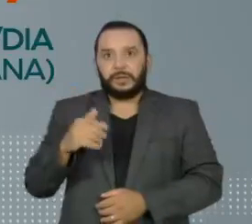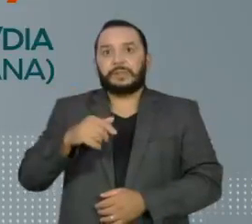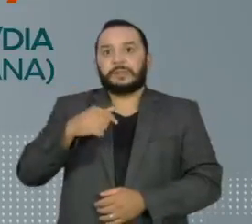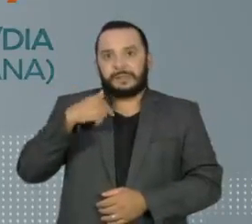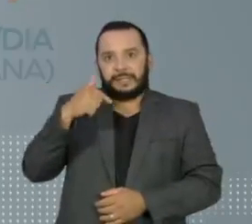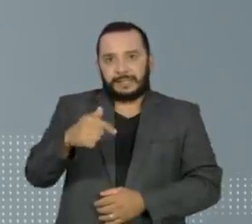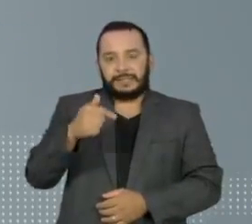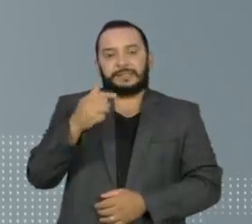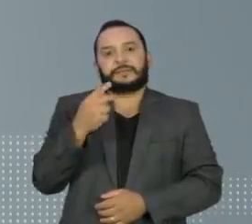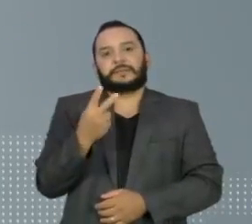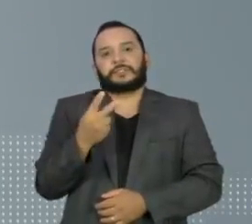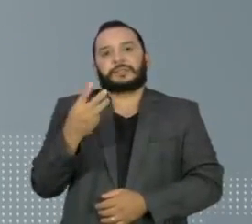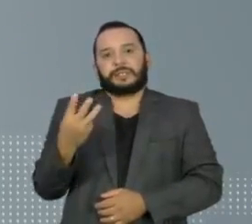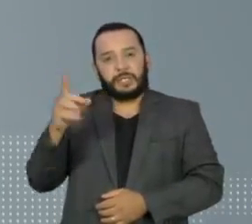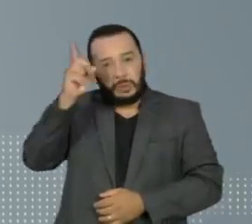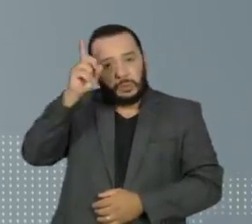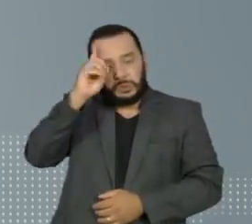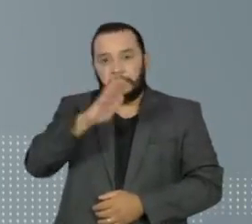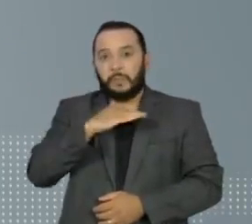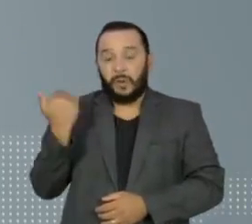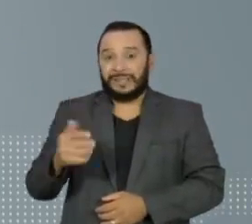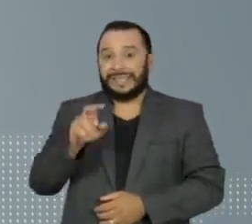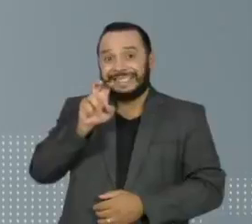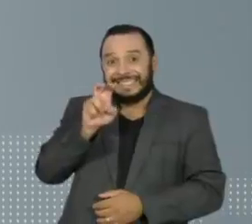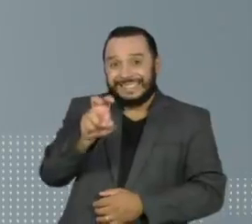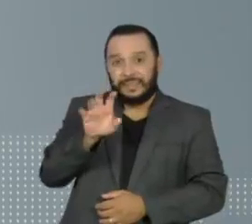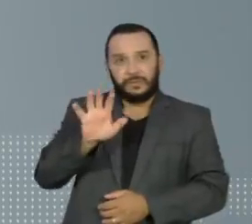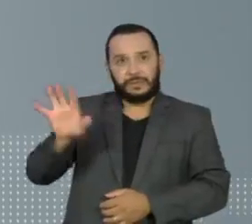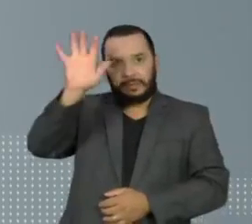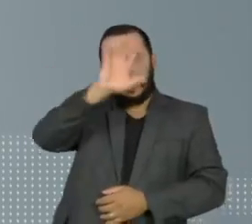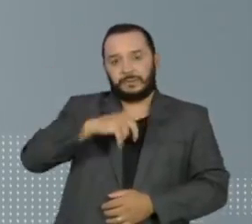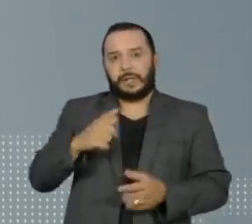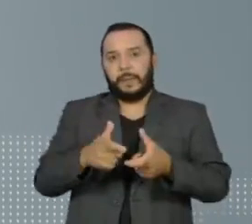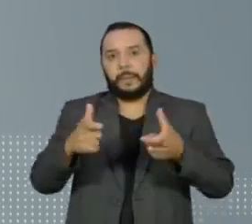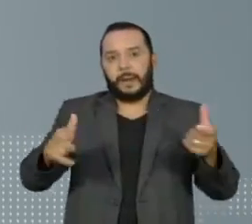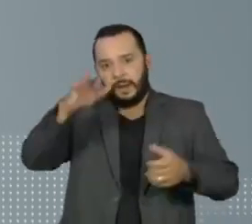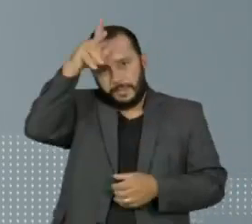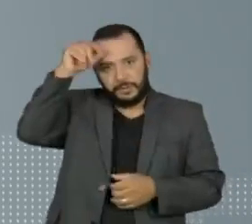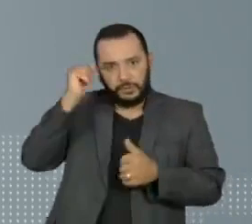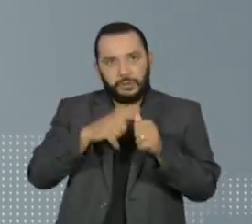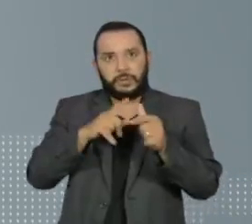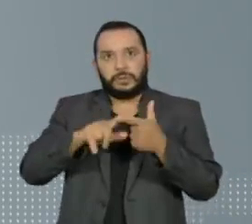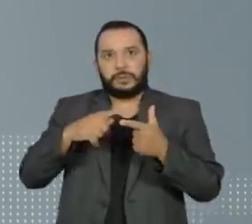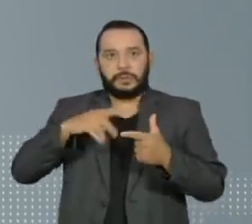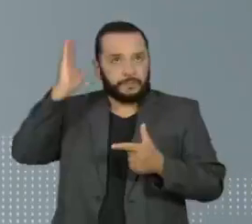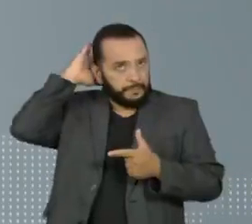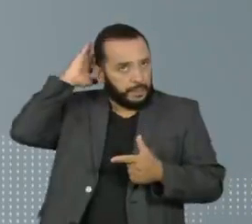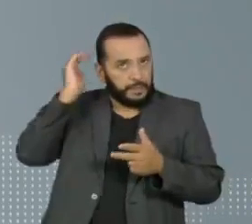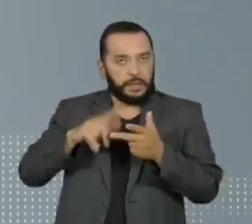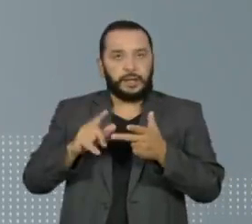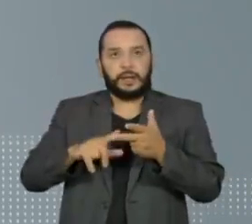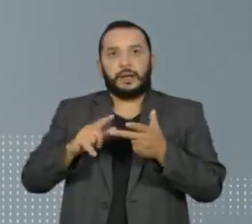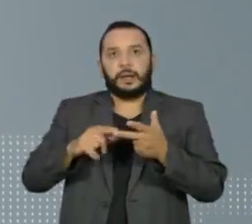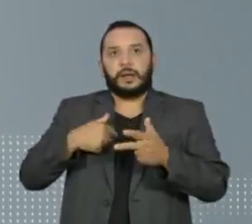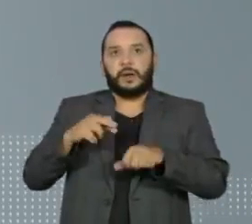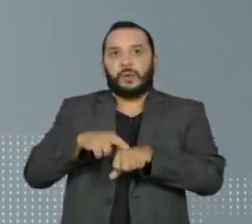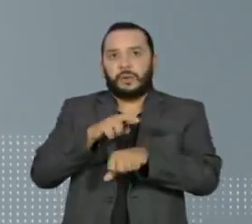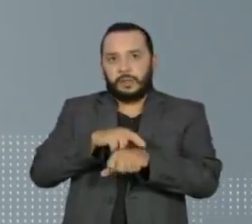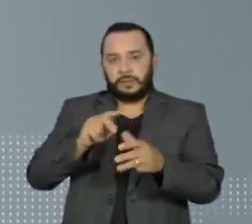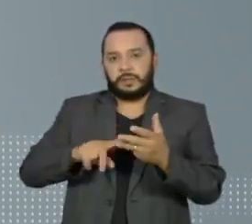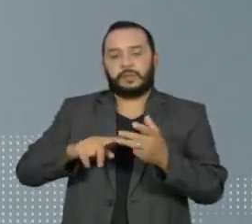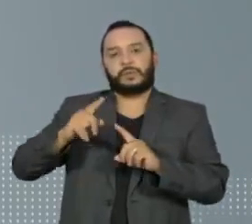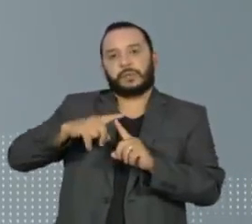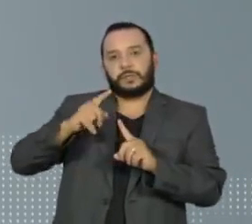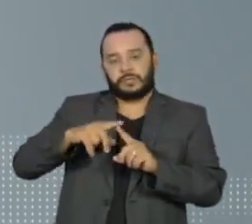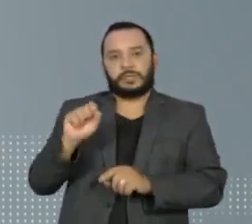por dia. Em cinco estados, a média cresce. Amazonas, Pará, Roraima, Tocantins e Sergipe.